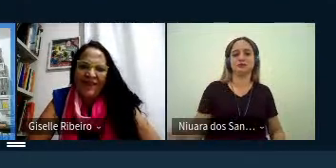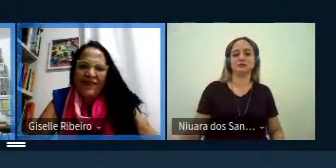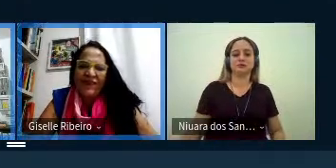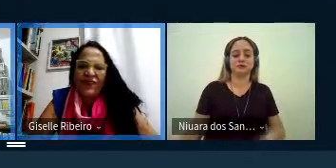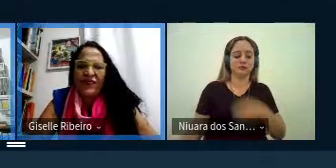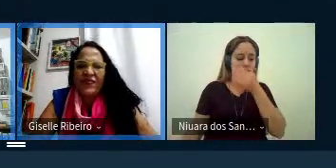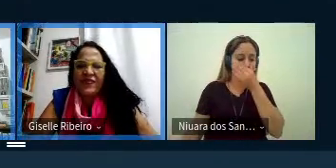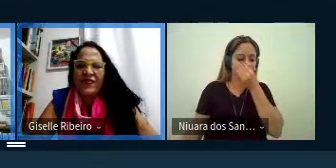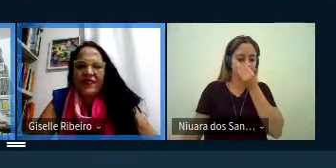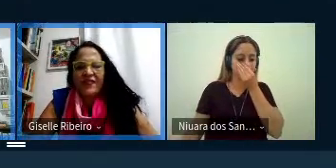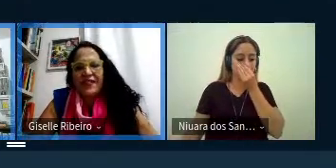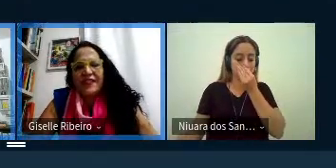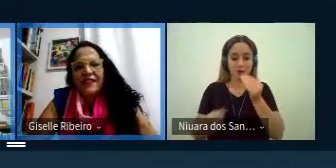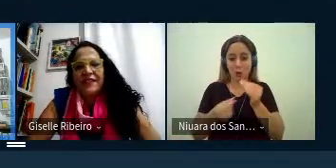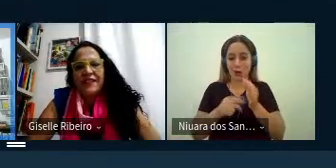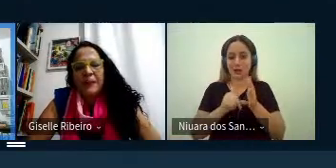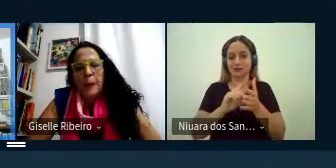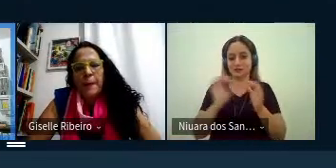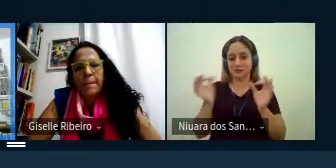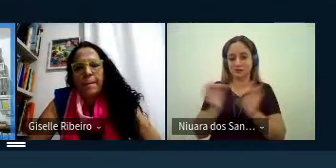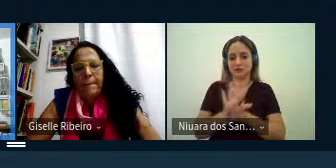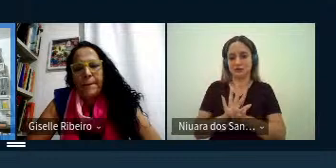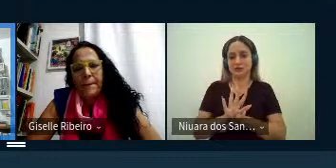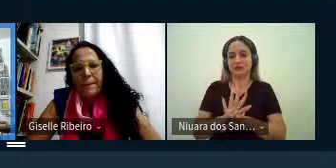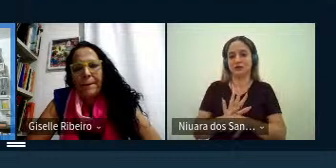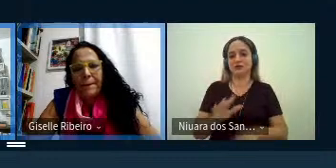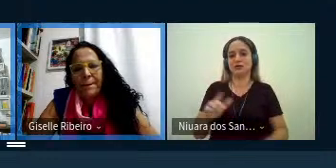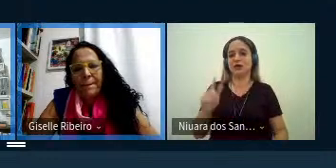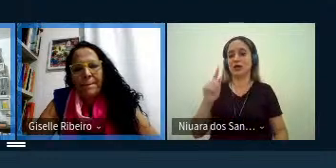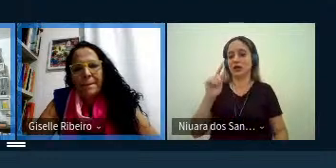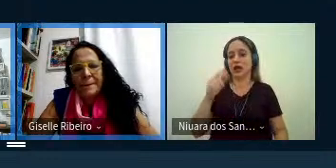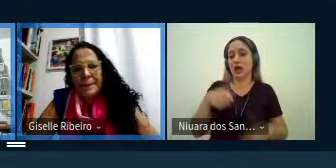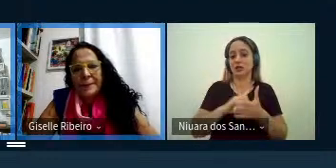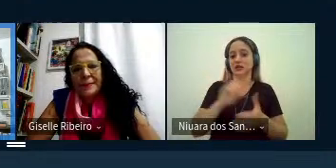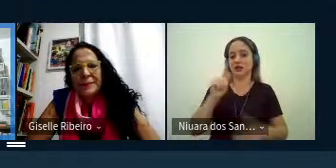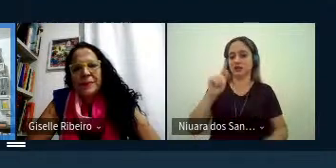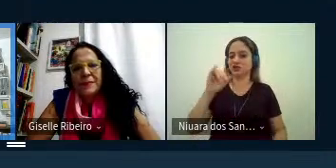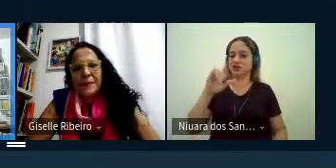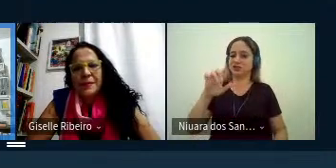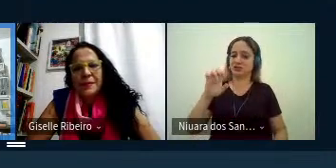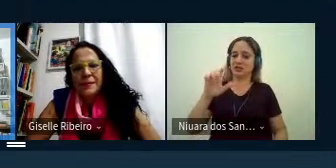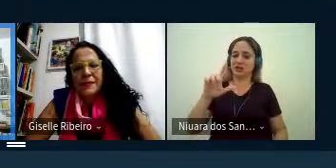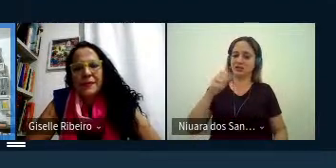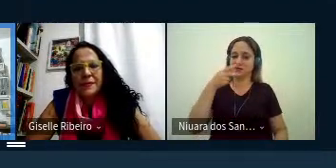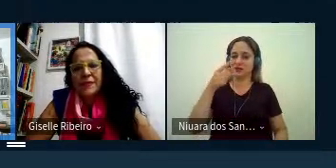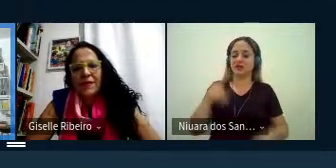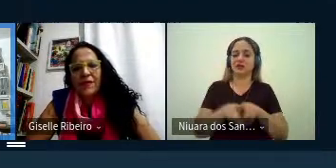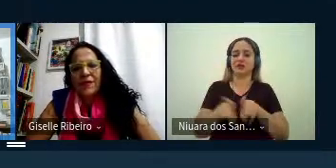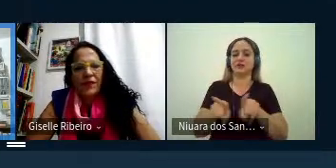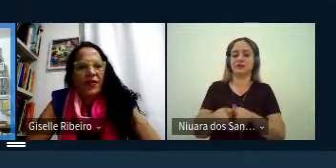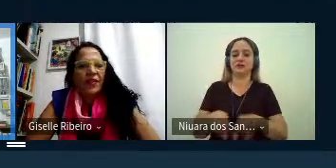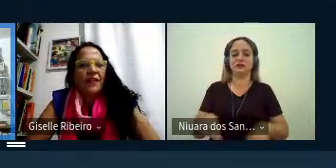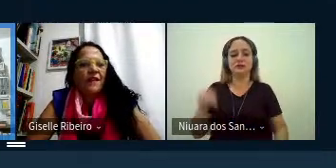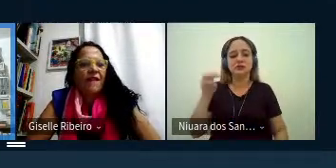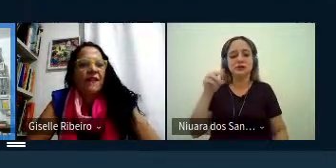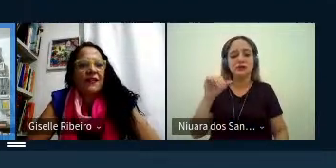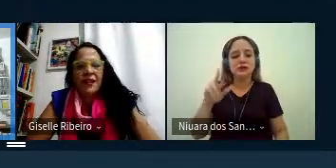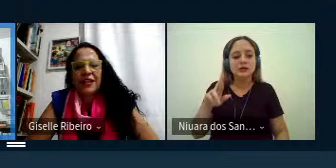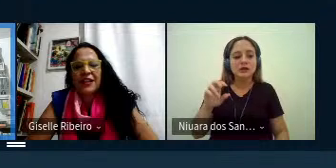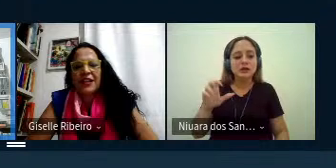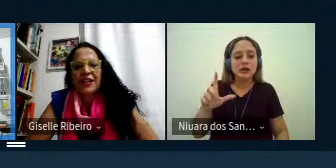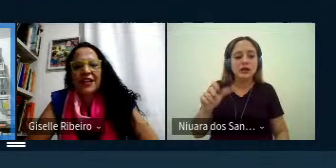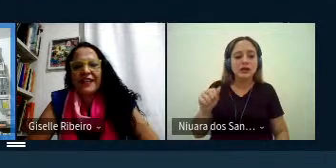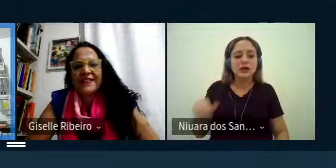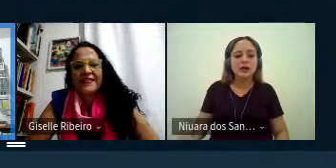antes de encerrar antes da Gisele falar também a Mirela colocou aqui no chat o Brando Mello